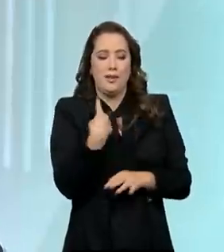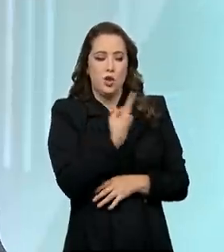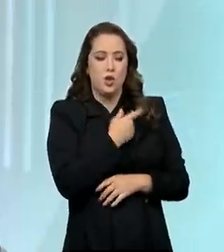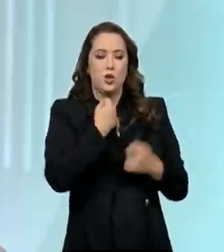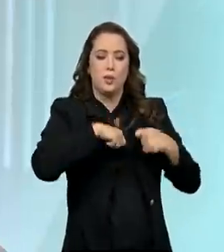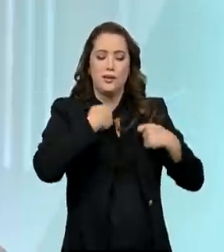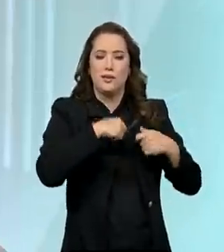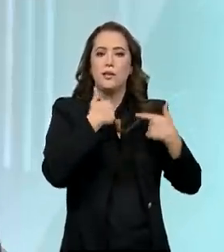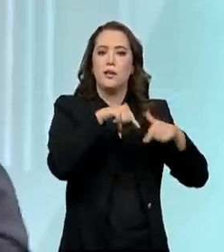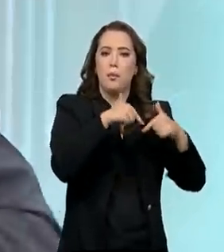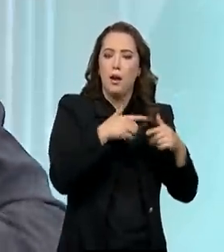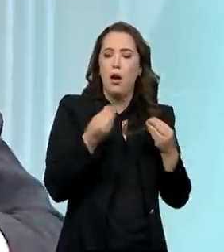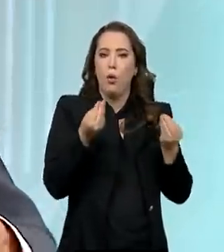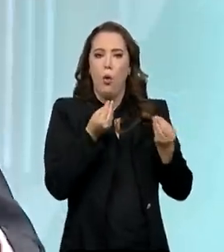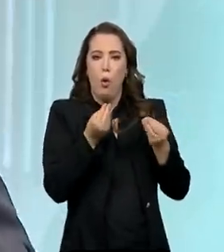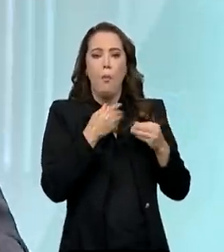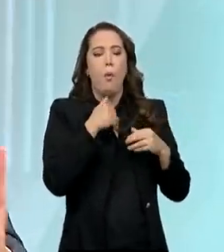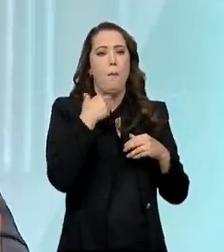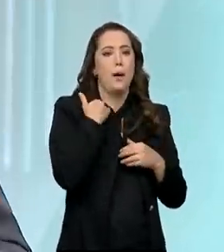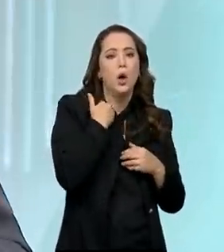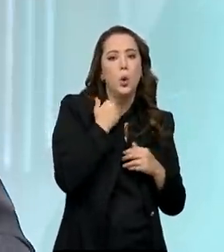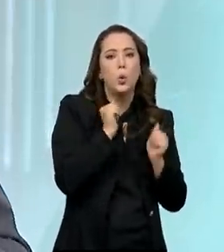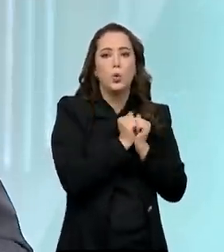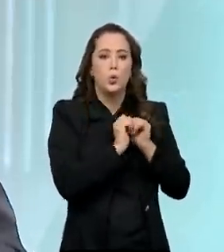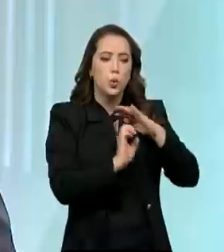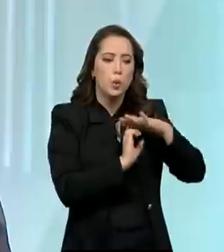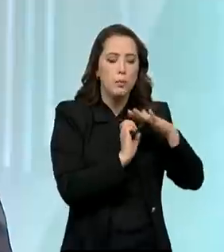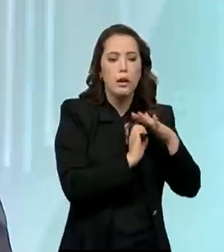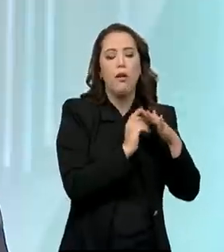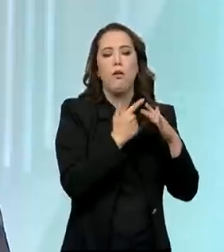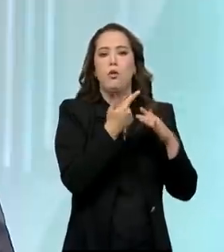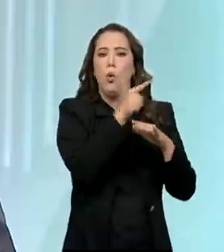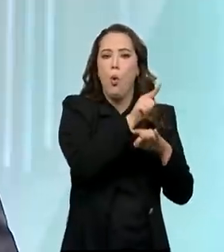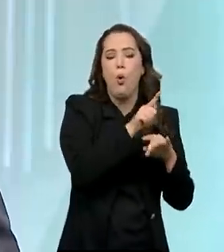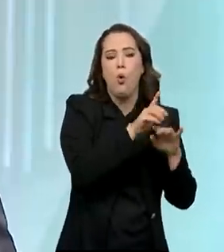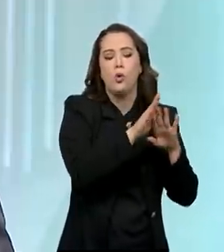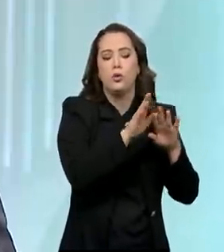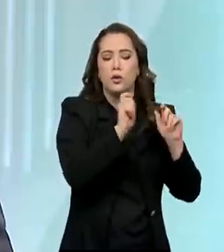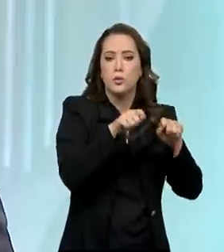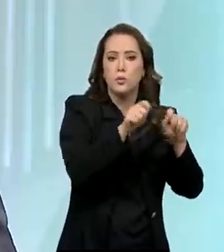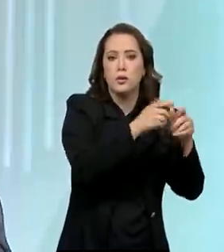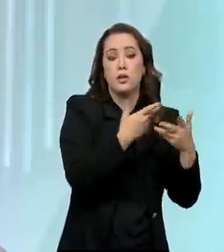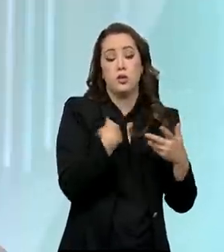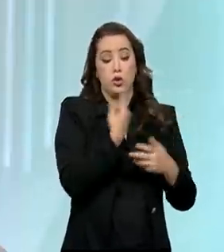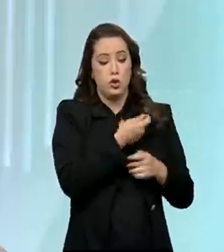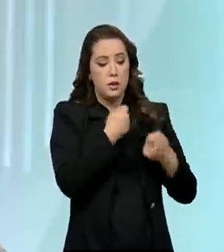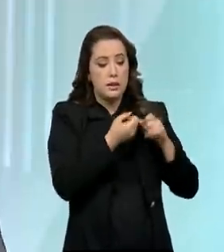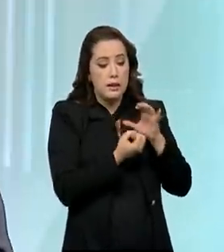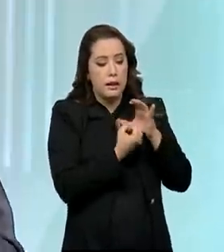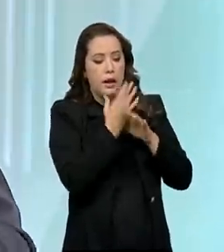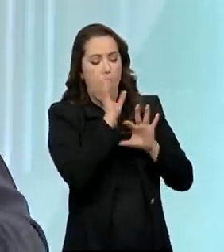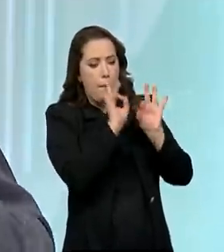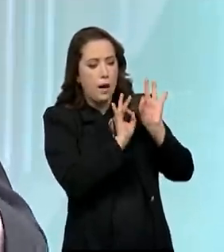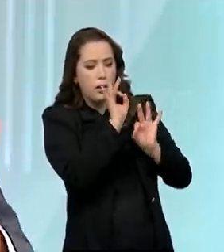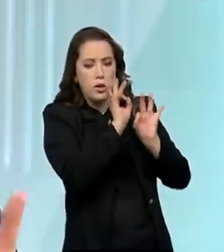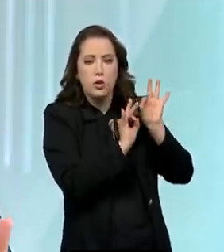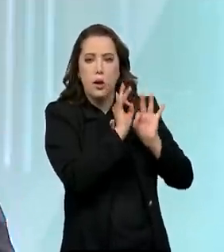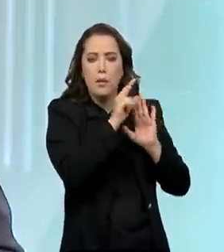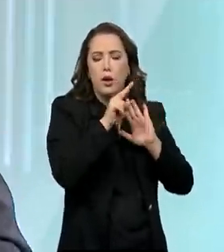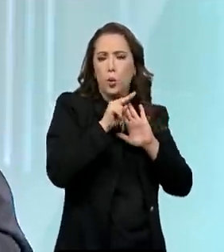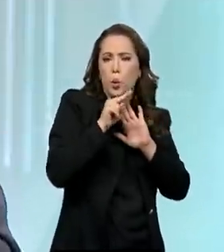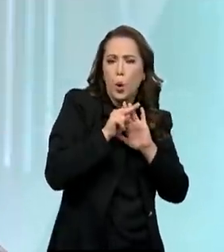agentes operadores do carbono, criar a estrutura, criar as